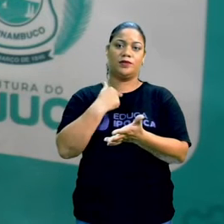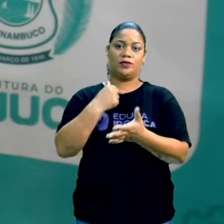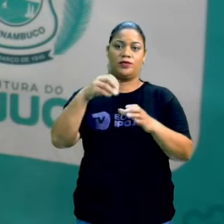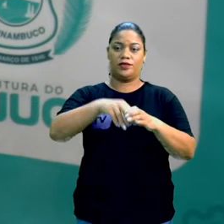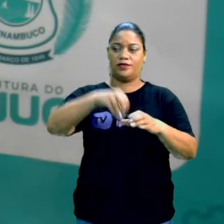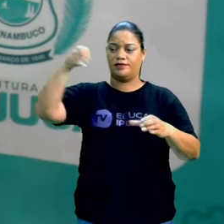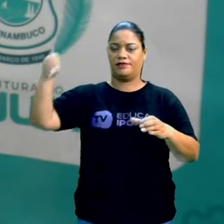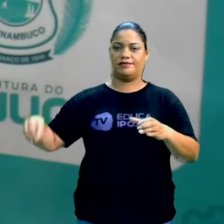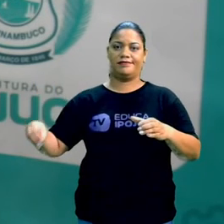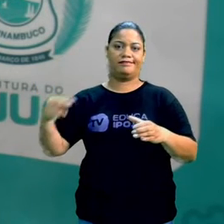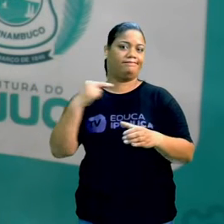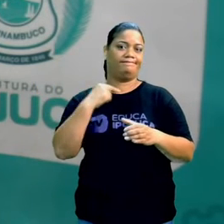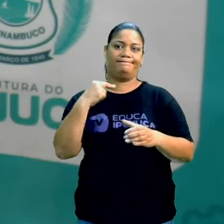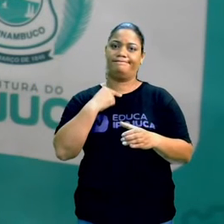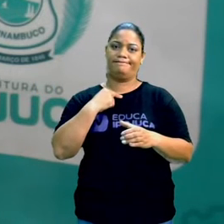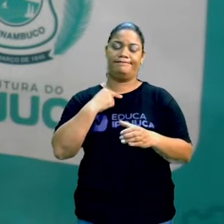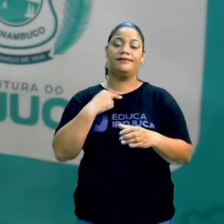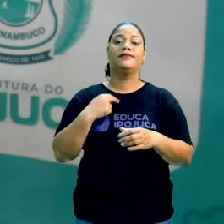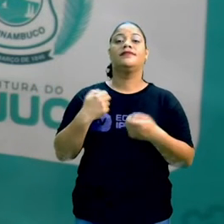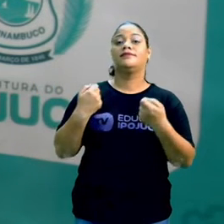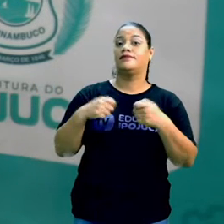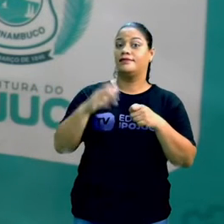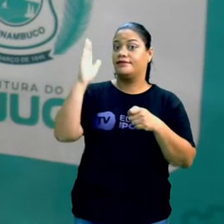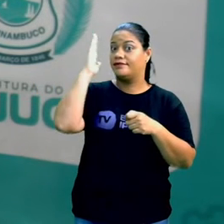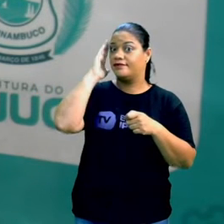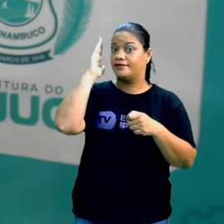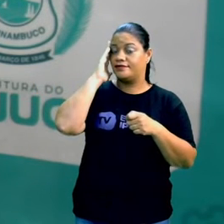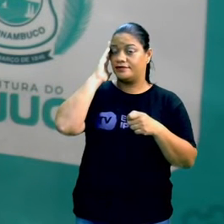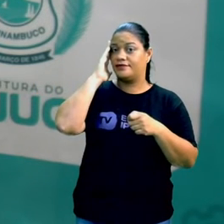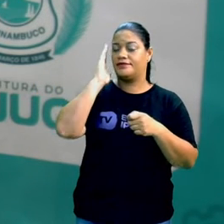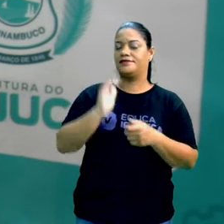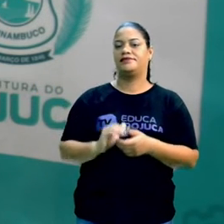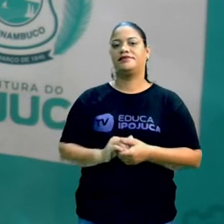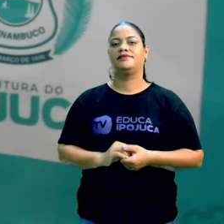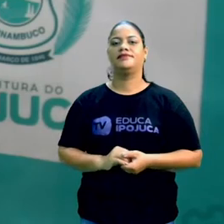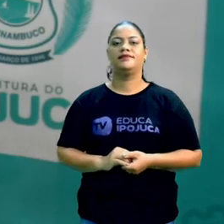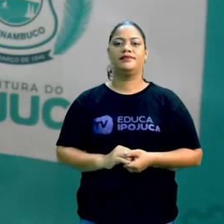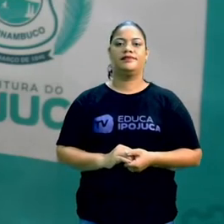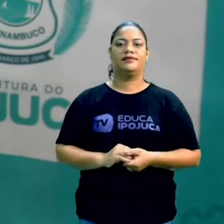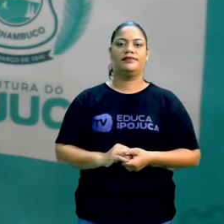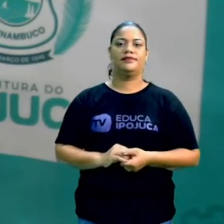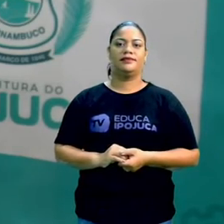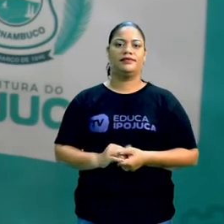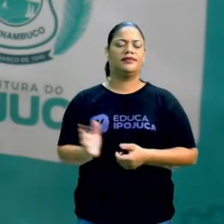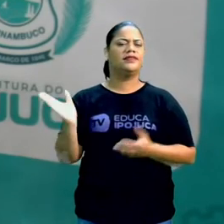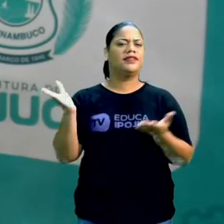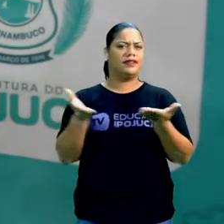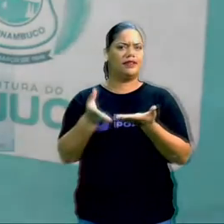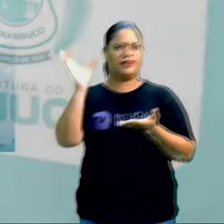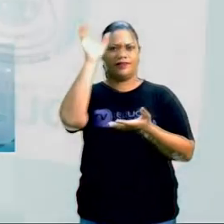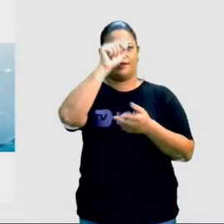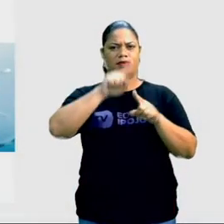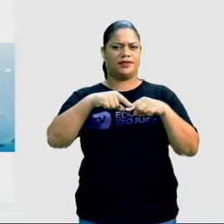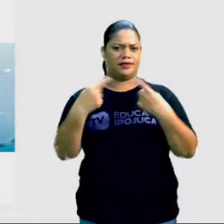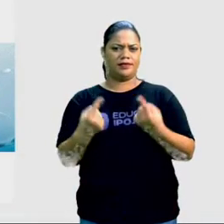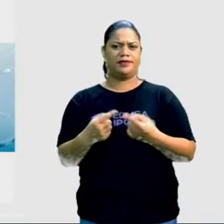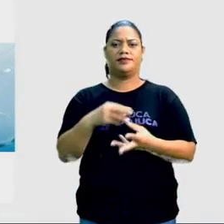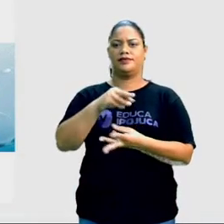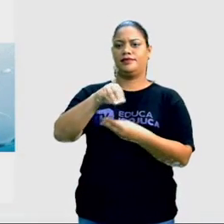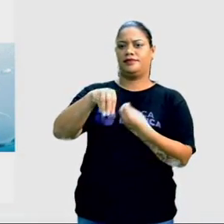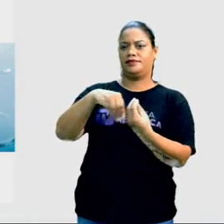poder mais tirar. Então a gente tem que entender esse processo. Vamos aprender um pouco mais.